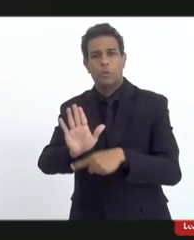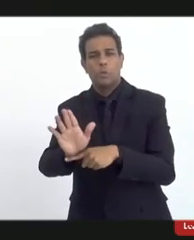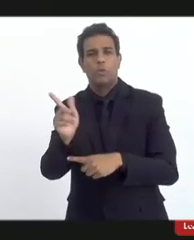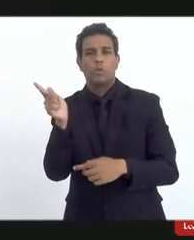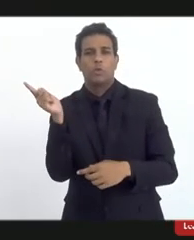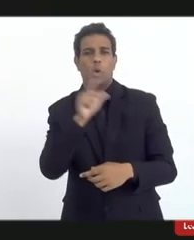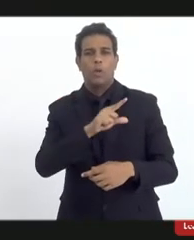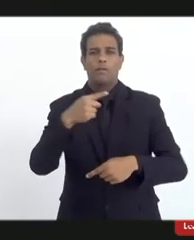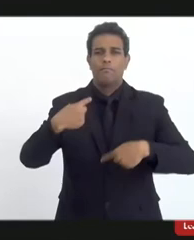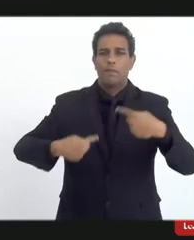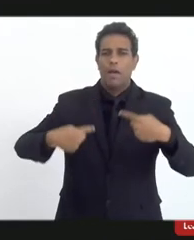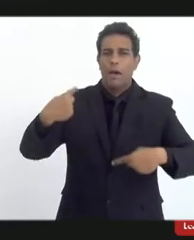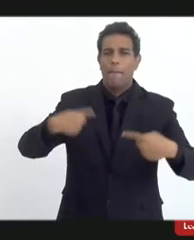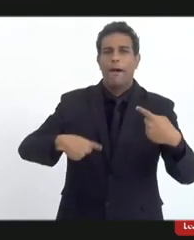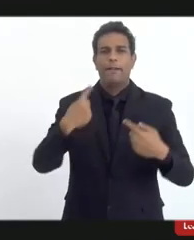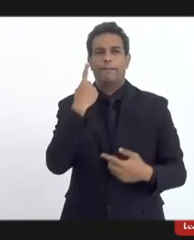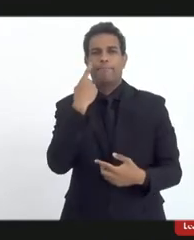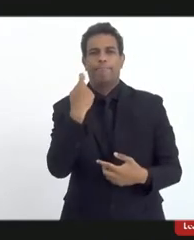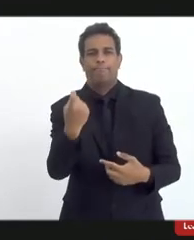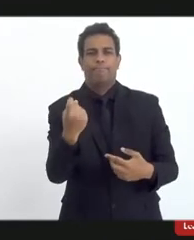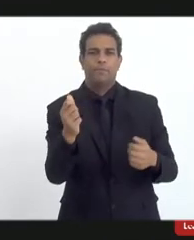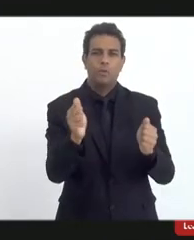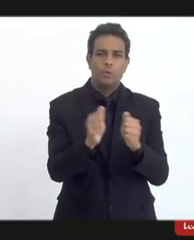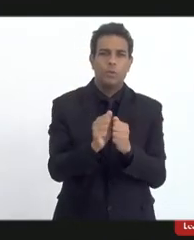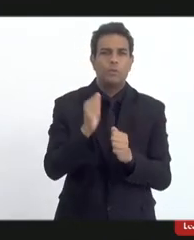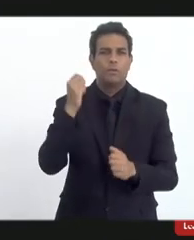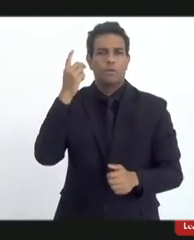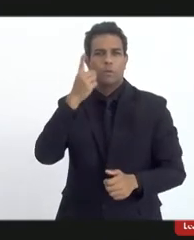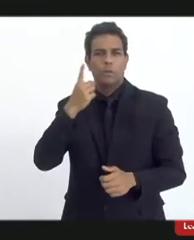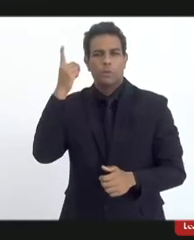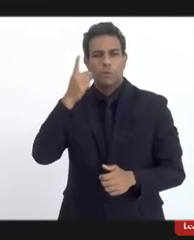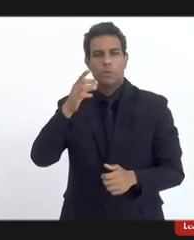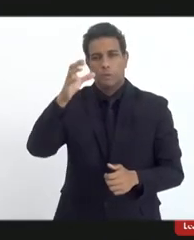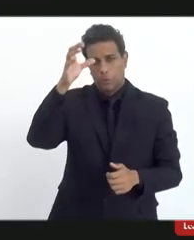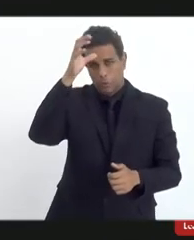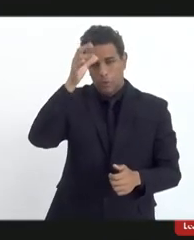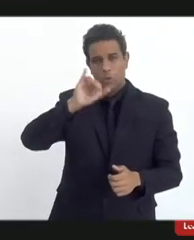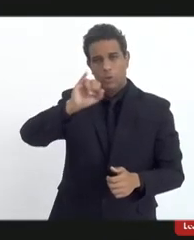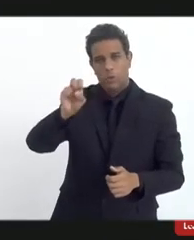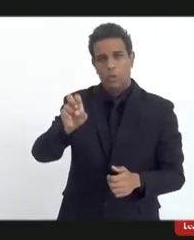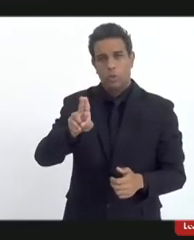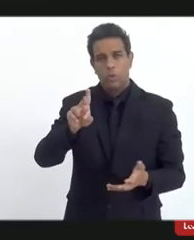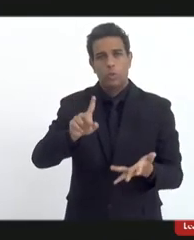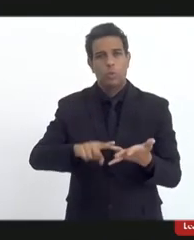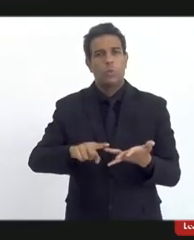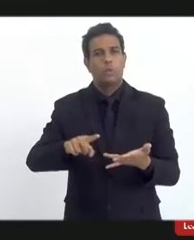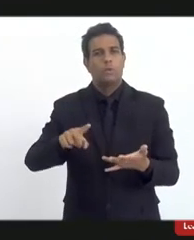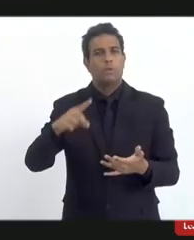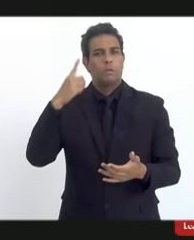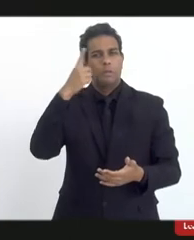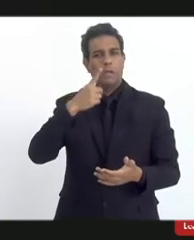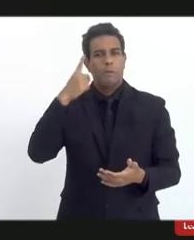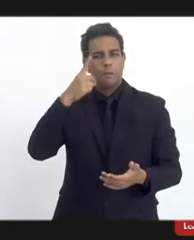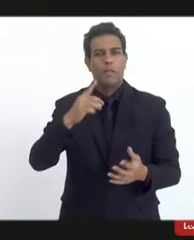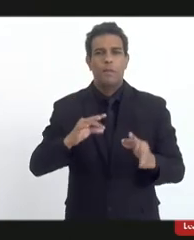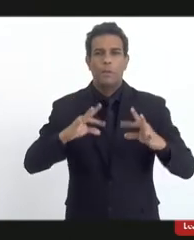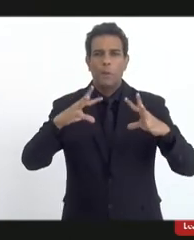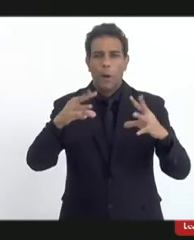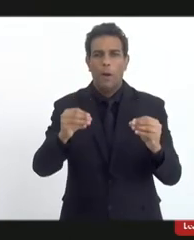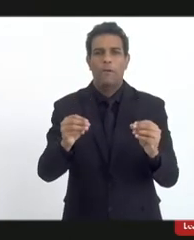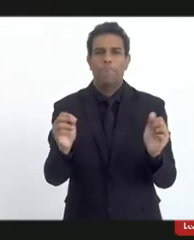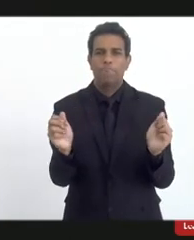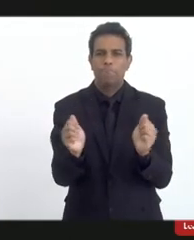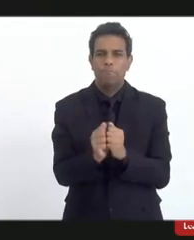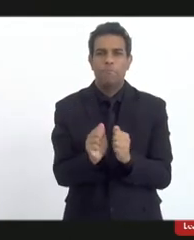debate tenho certeza que a deputada Adriana a deputada Tia Ju deputado Valdeck Atila Nunes todos estaremos aqui